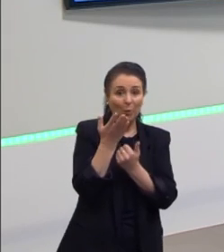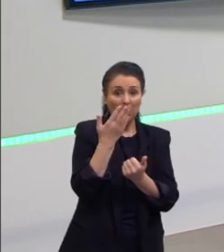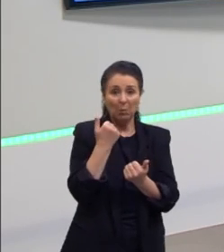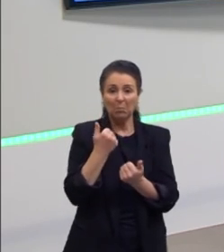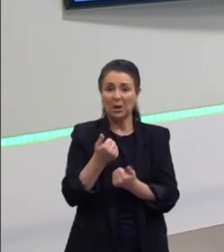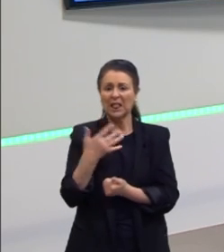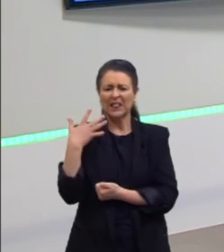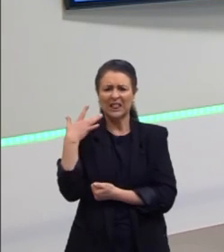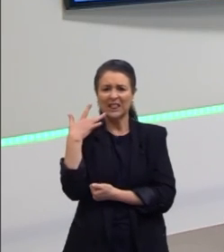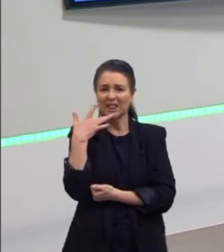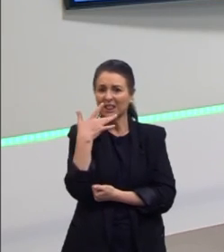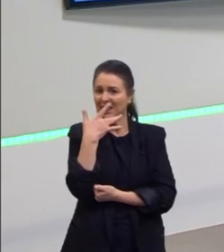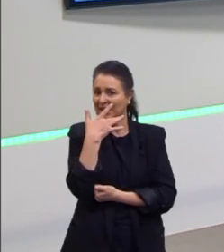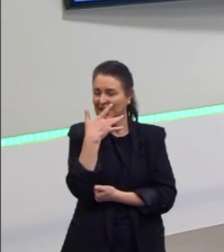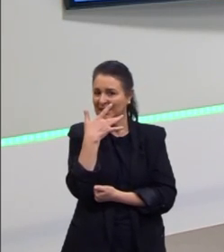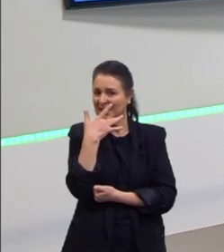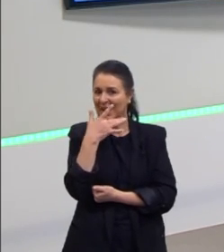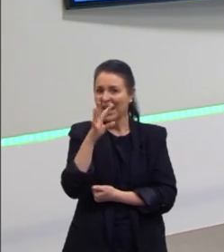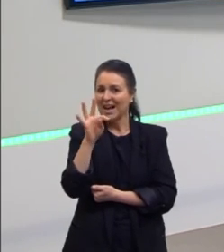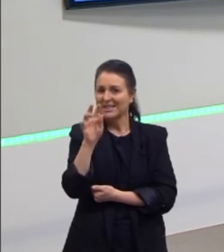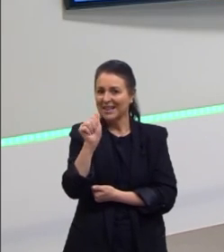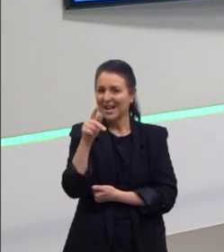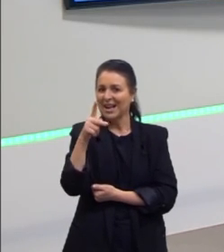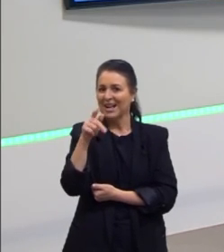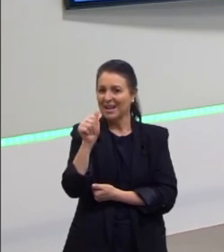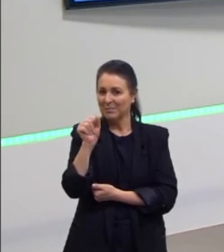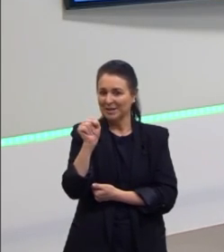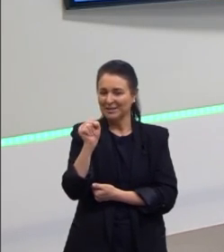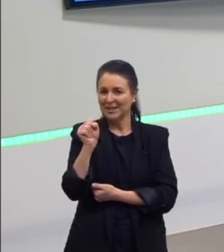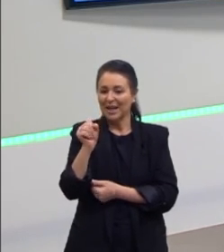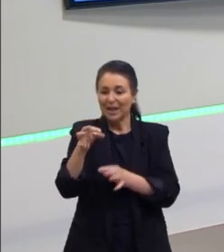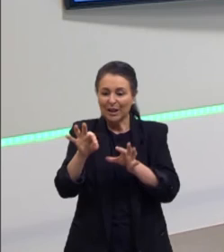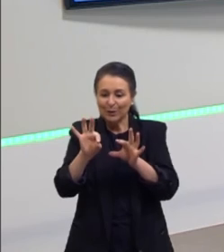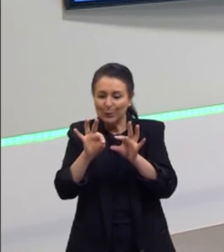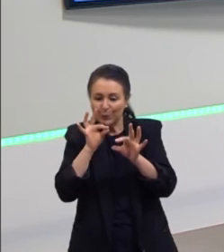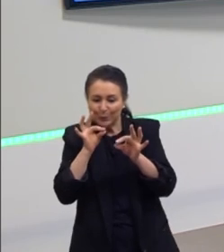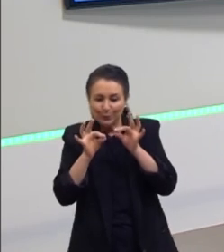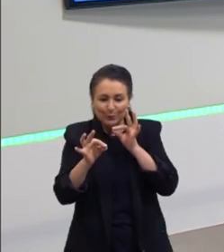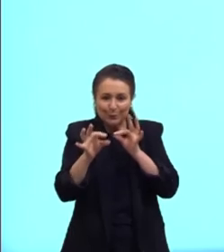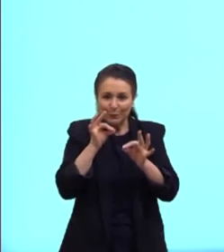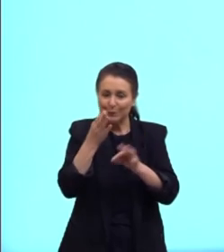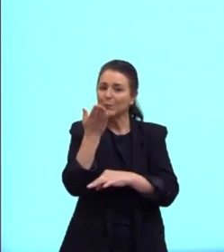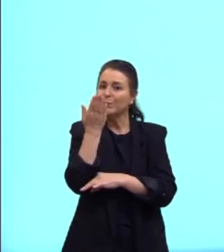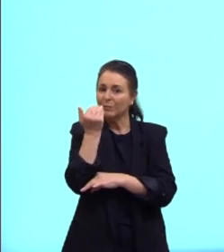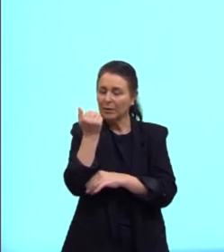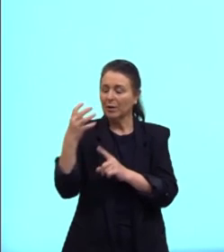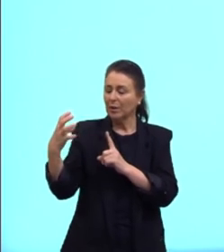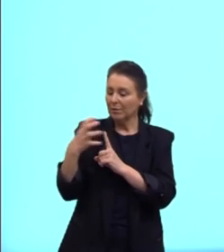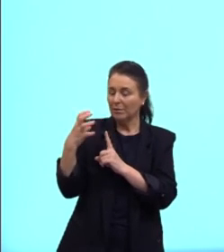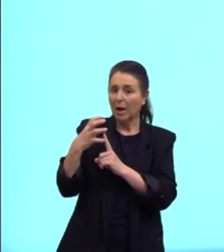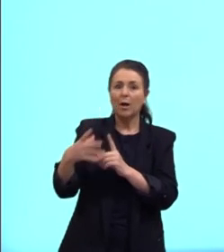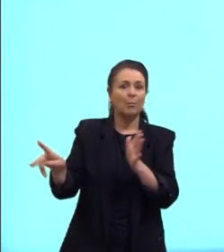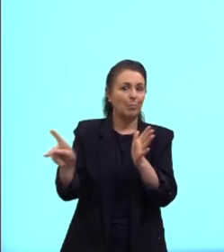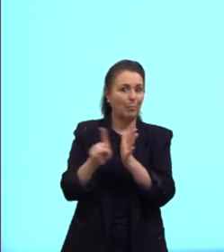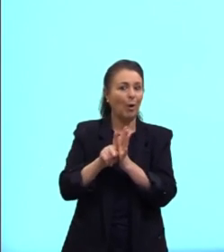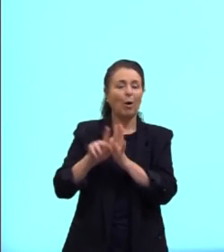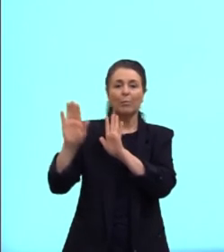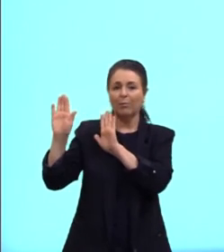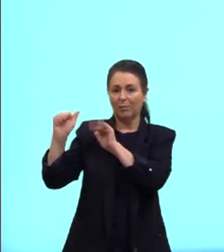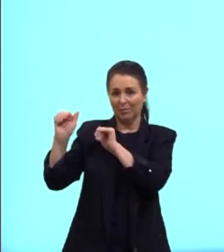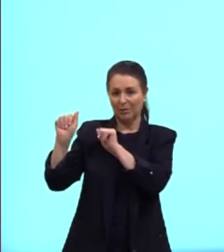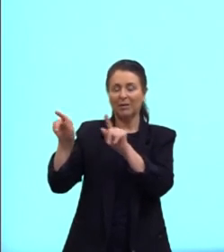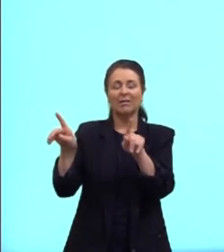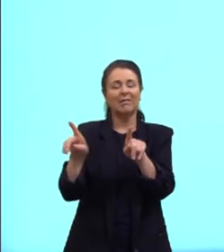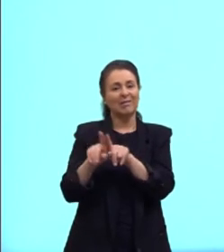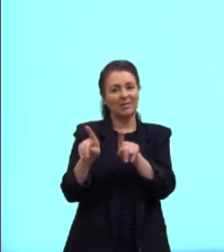as tapas, que são alguns aperitivos influenciados pela própria Espanha, como